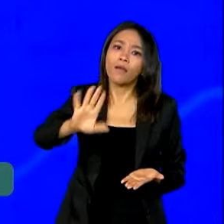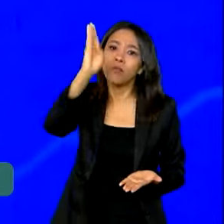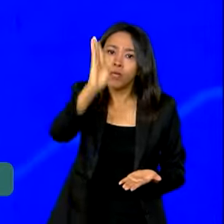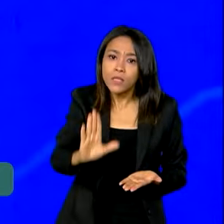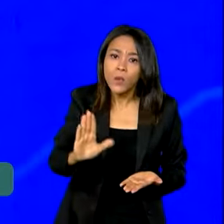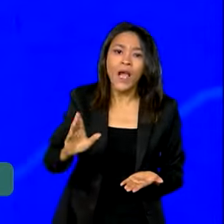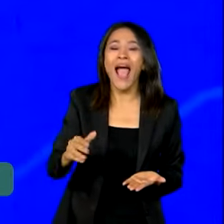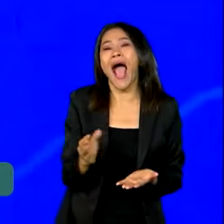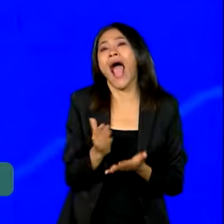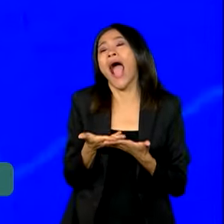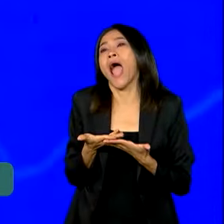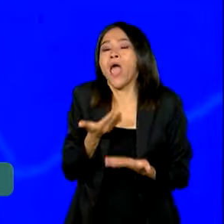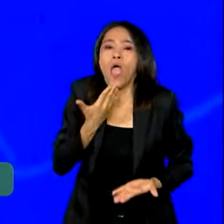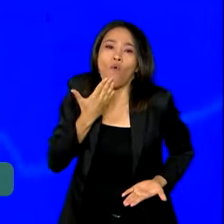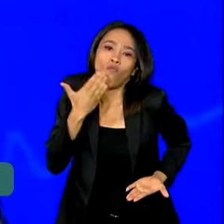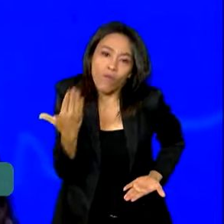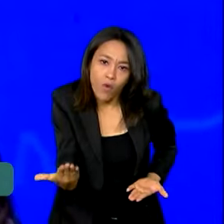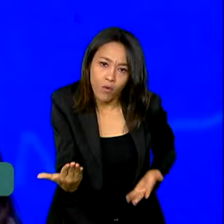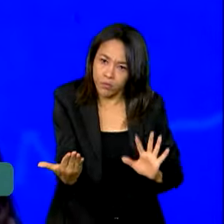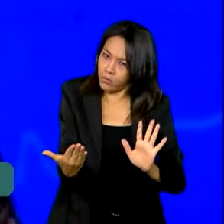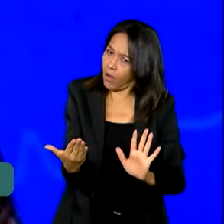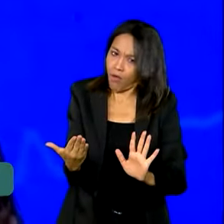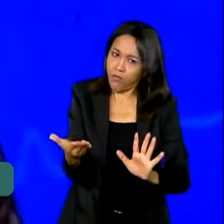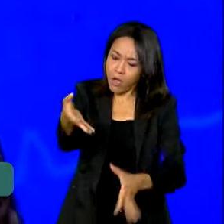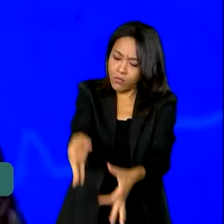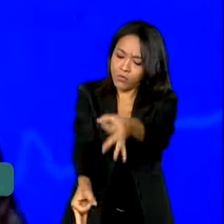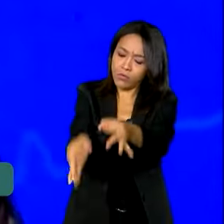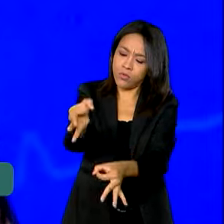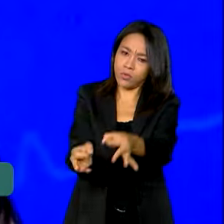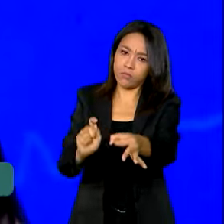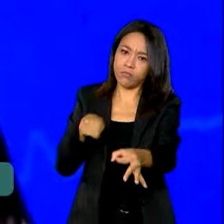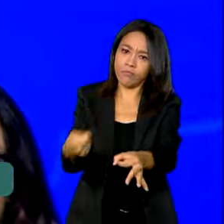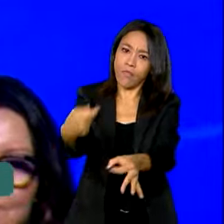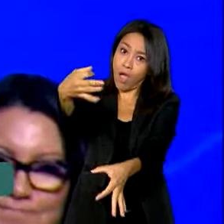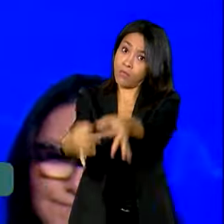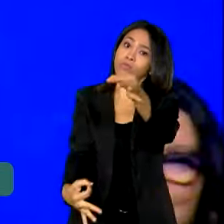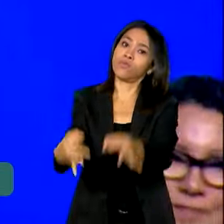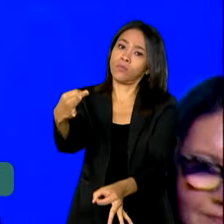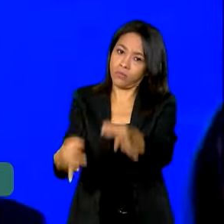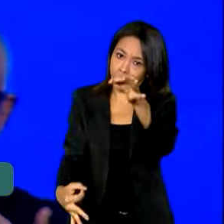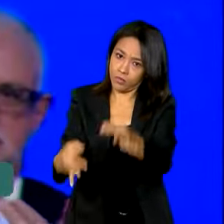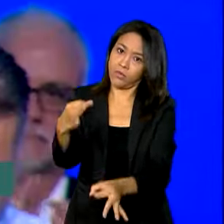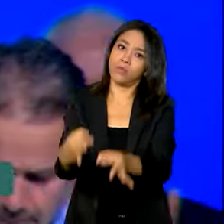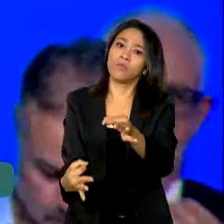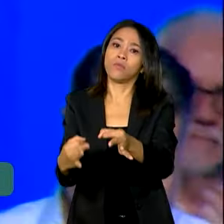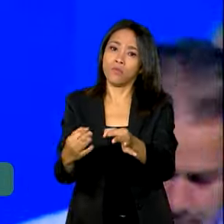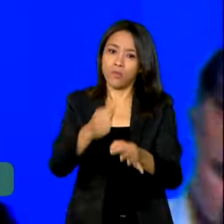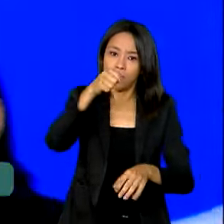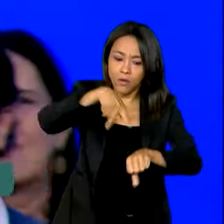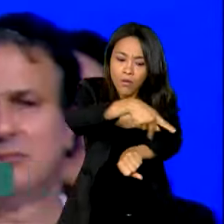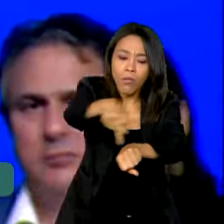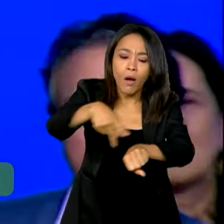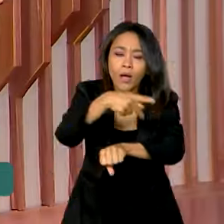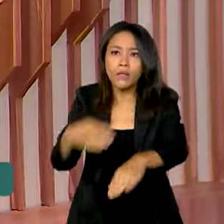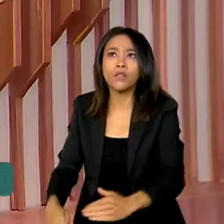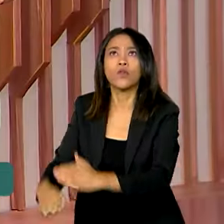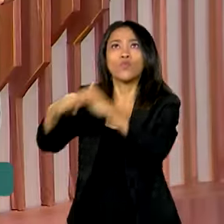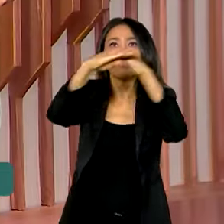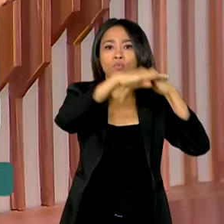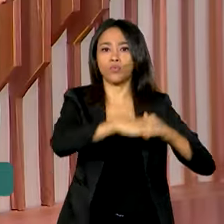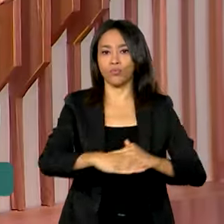fazendo o favor, a gente está fazendo justiça. A gente está tentando fazer com que o país seja mais igual.